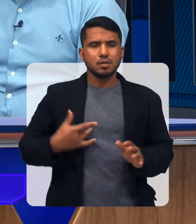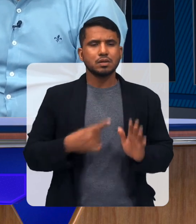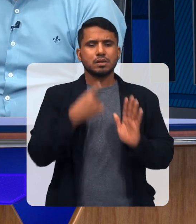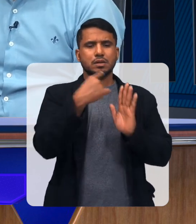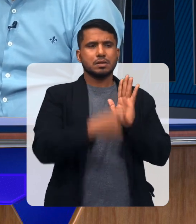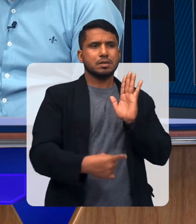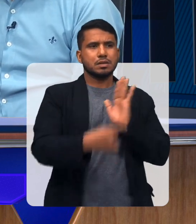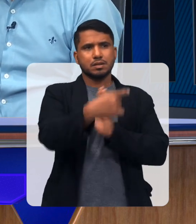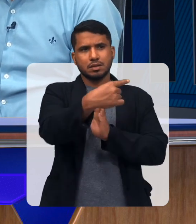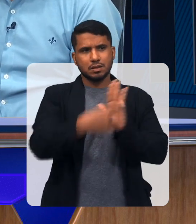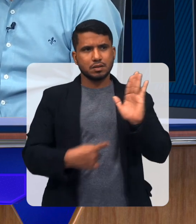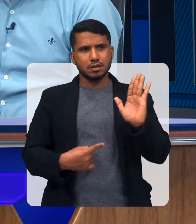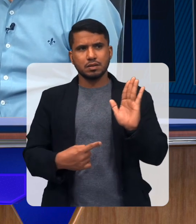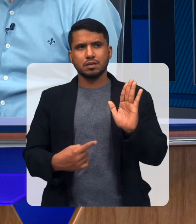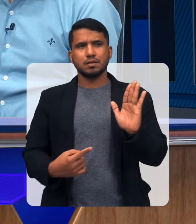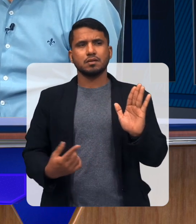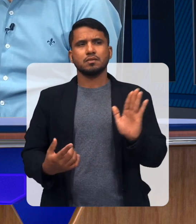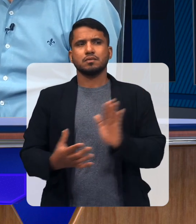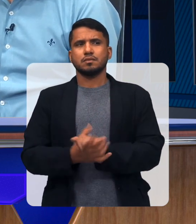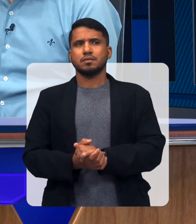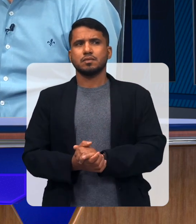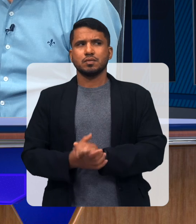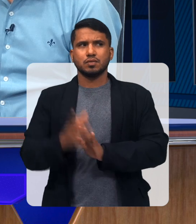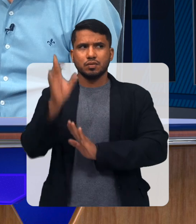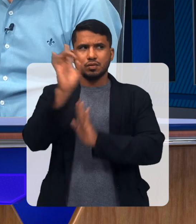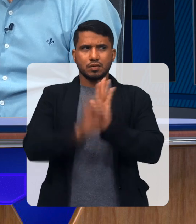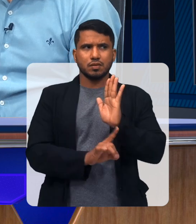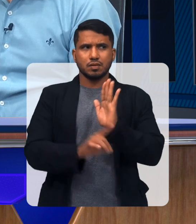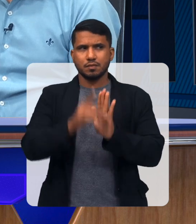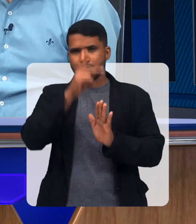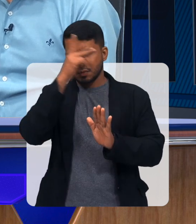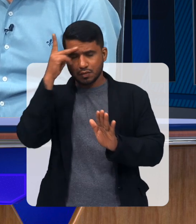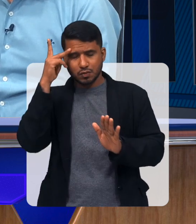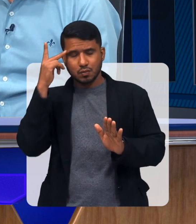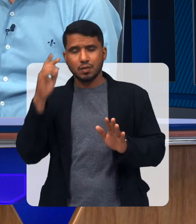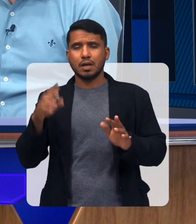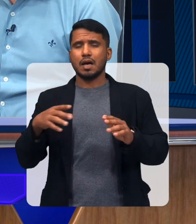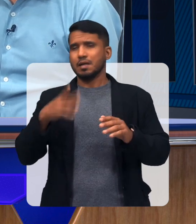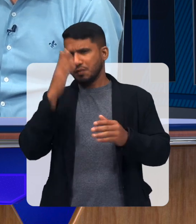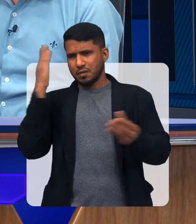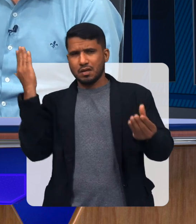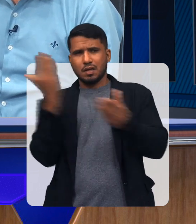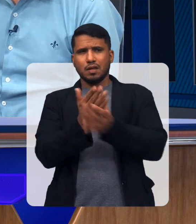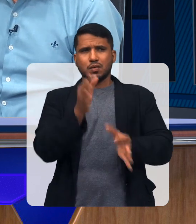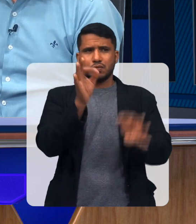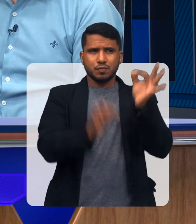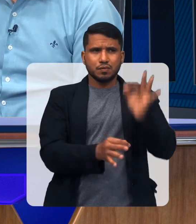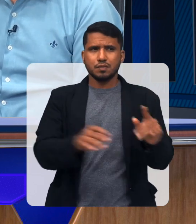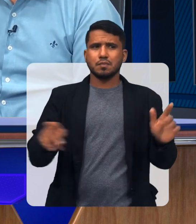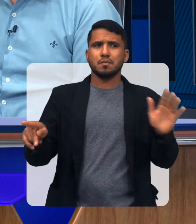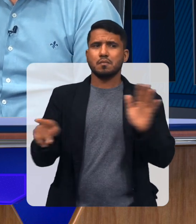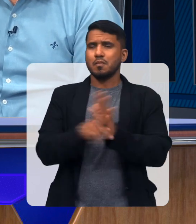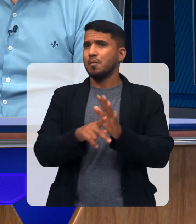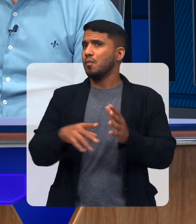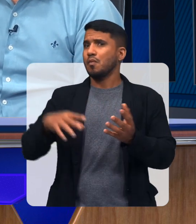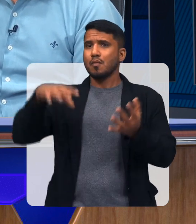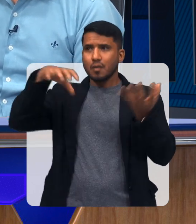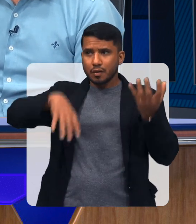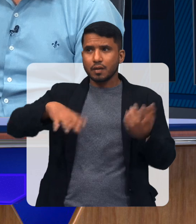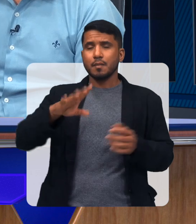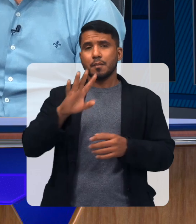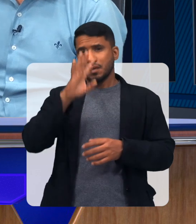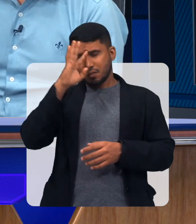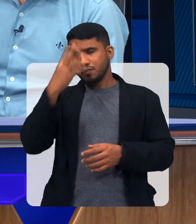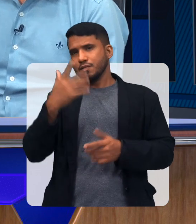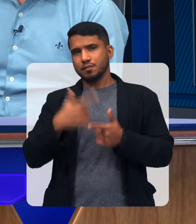Vários planos de saúde que cancelam, tem cancelado Direito das pessoas e a briga está na justiça Está